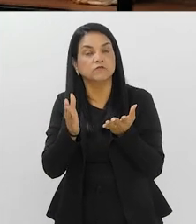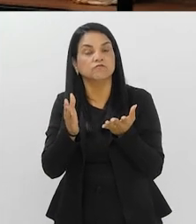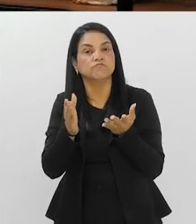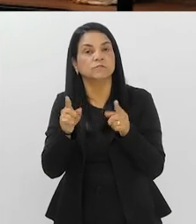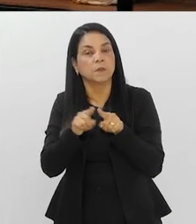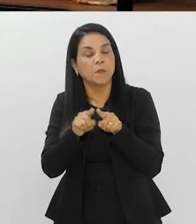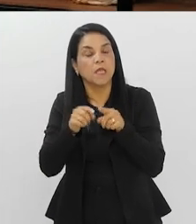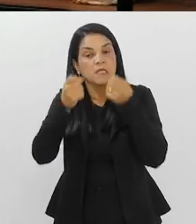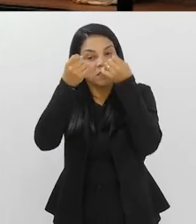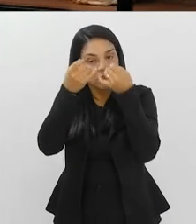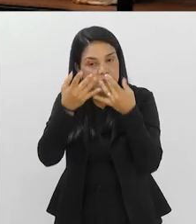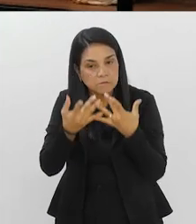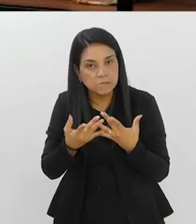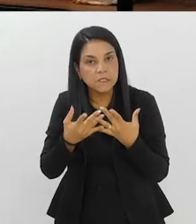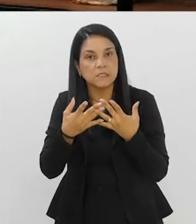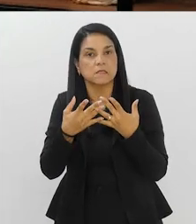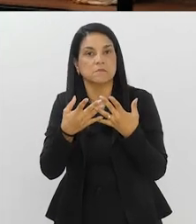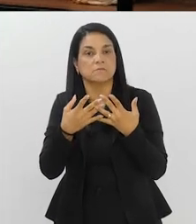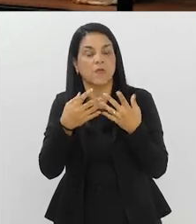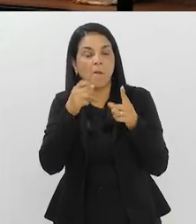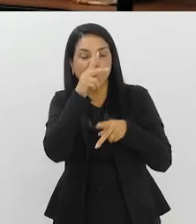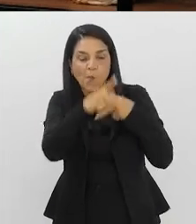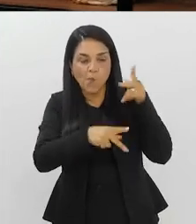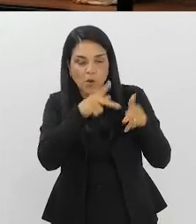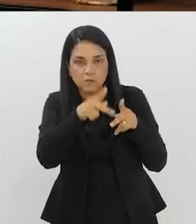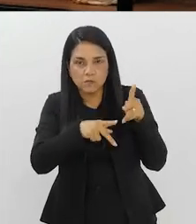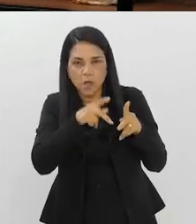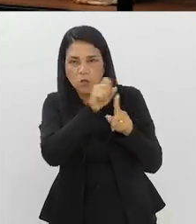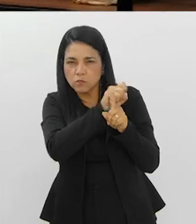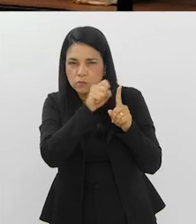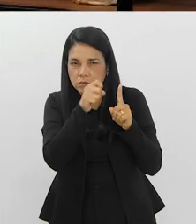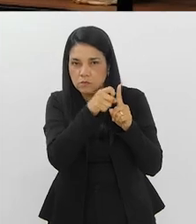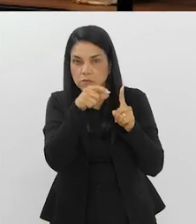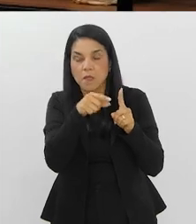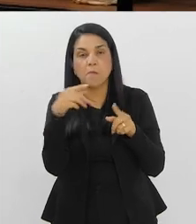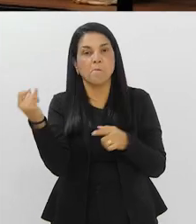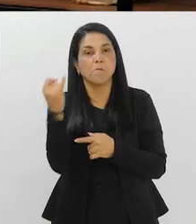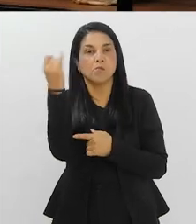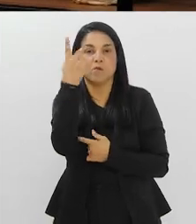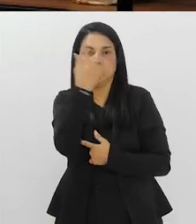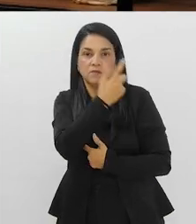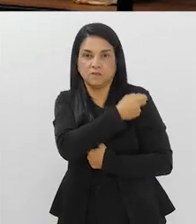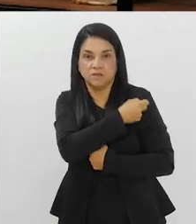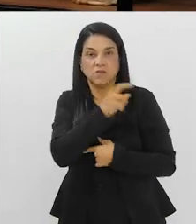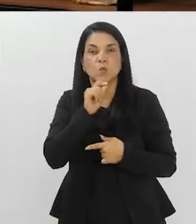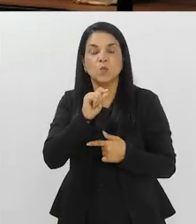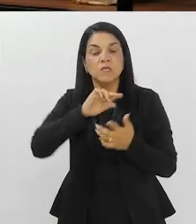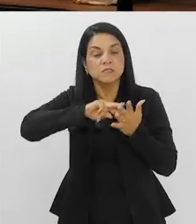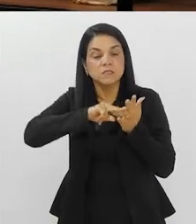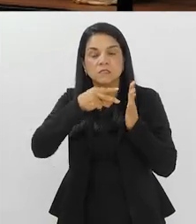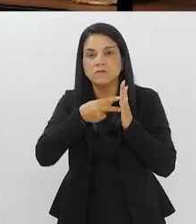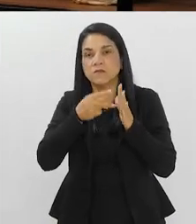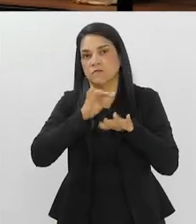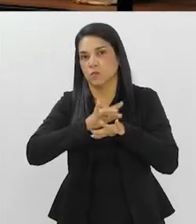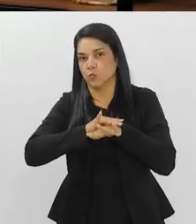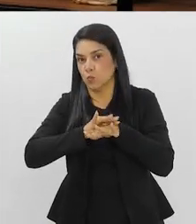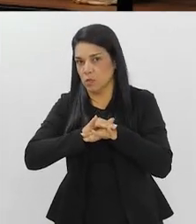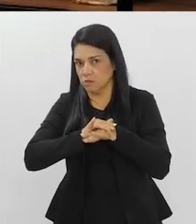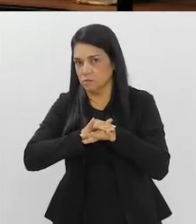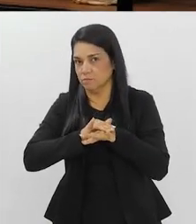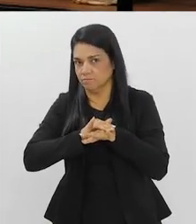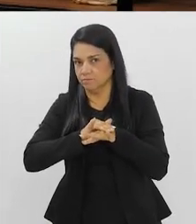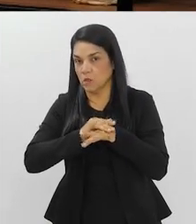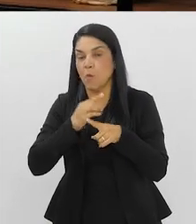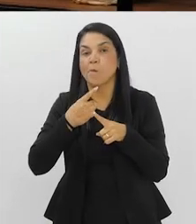explique mais para a sociedade, né? A importância da vacinação e o que significa cada doença, né?